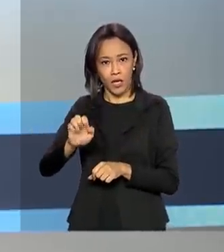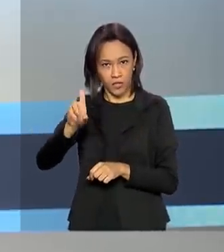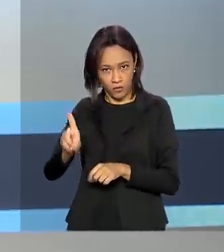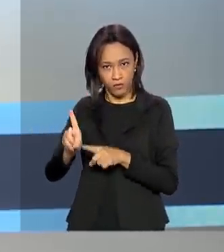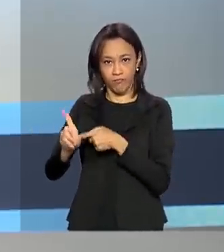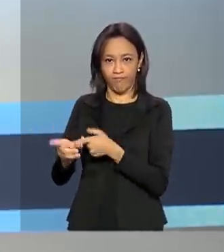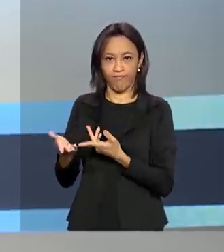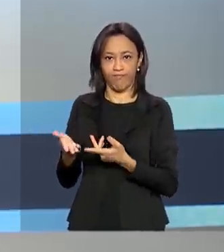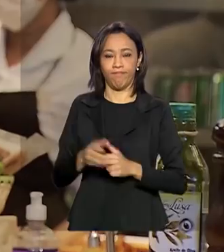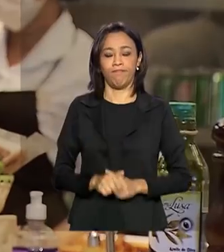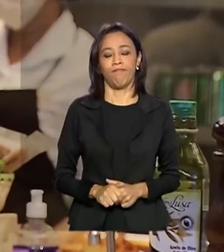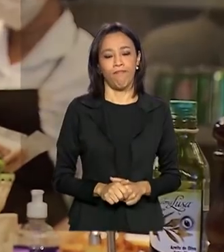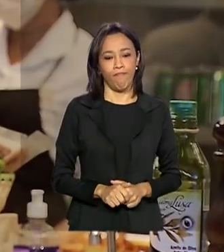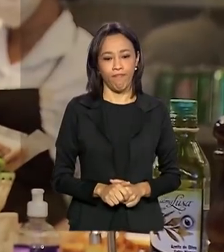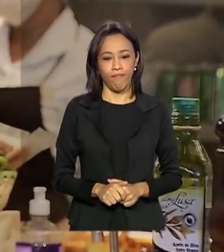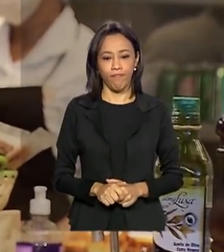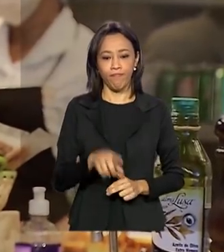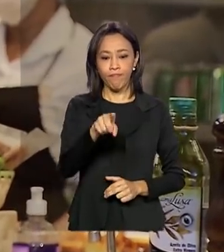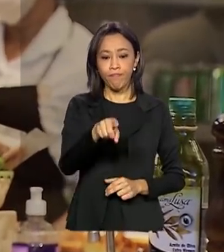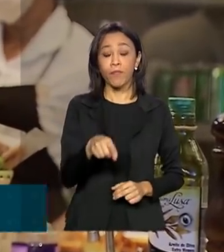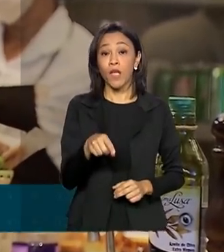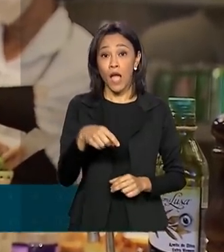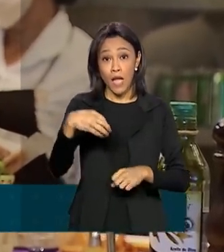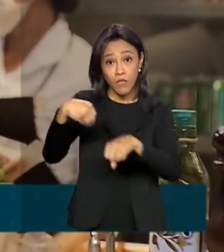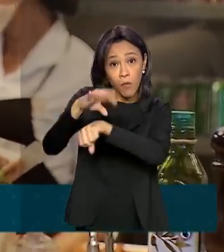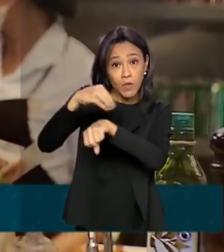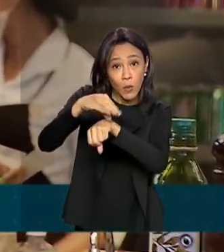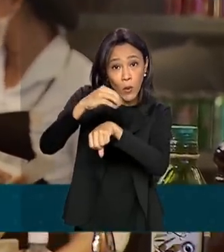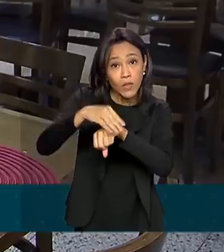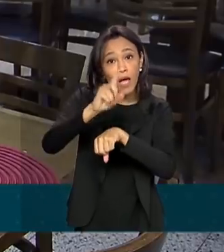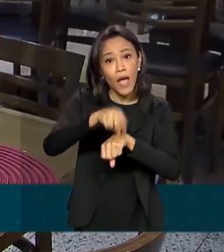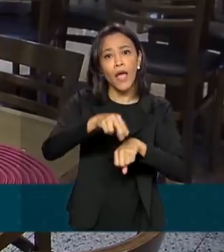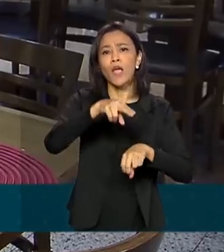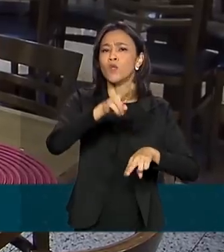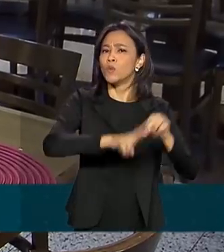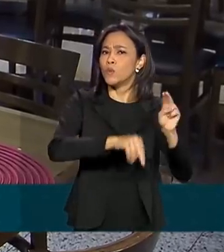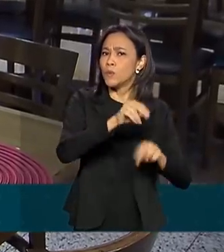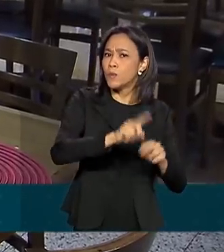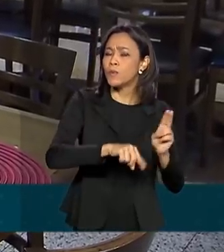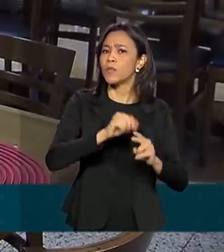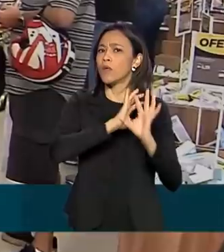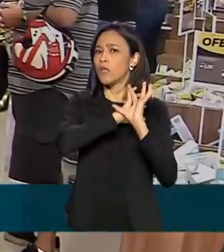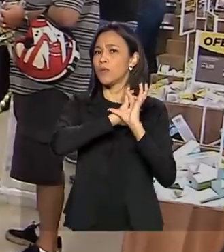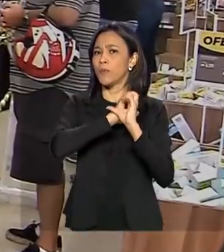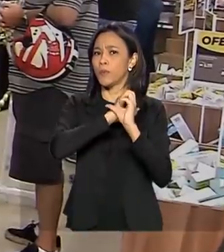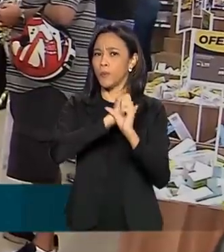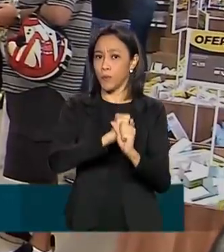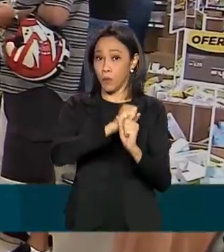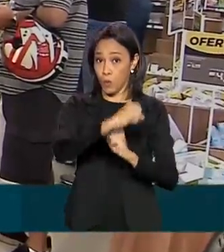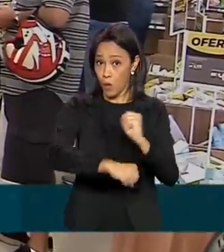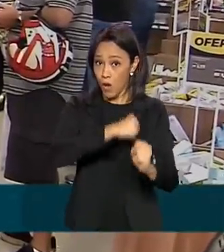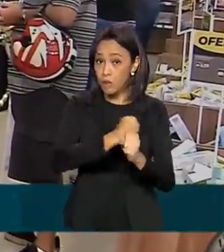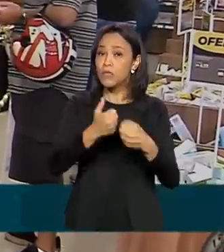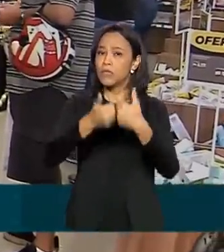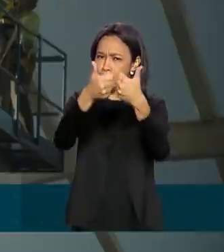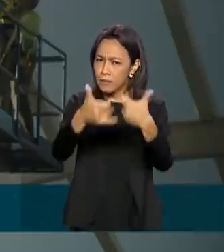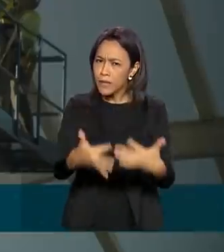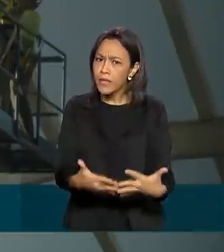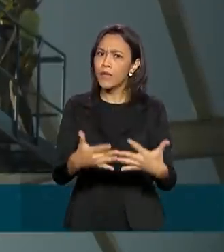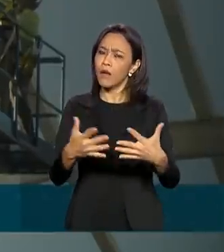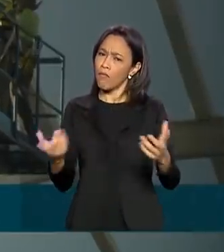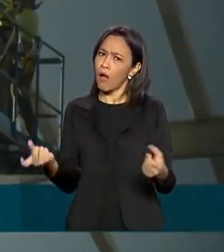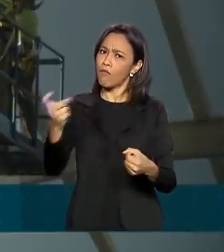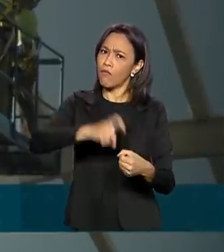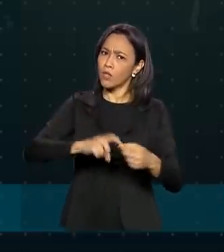Desempregados. Os dados são relativos a junho e ao acumulado do ano e revelam uma retomada do